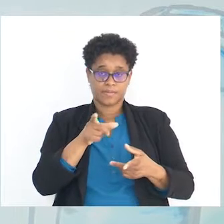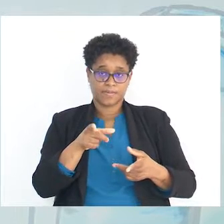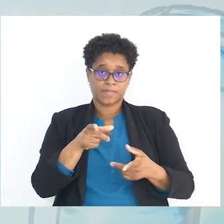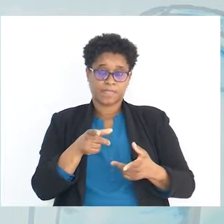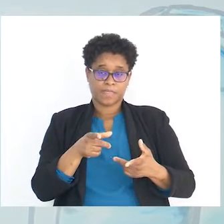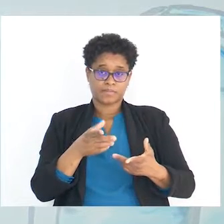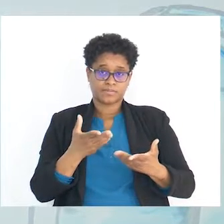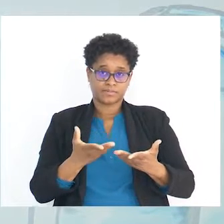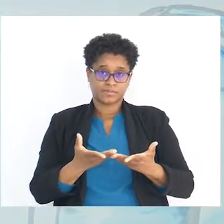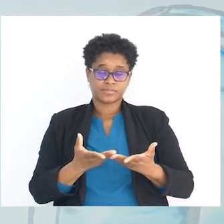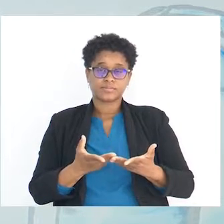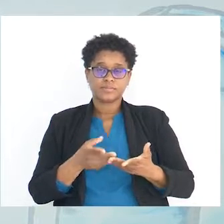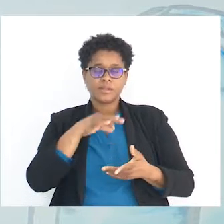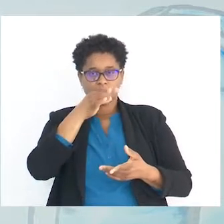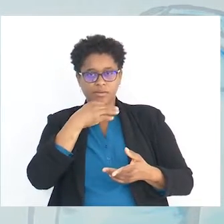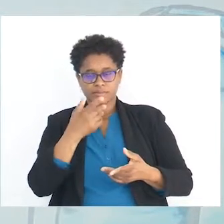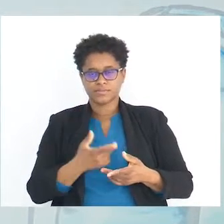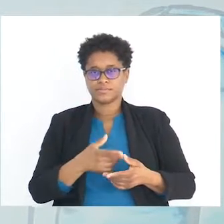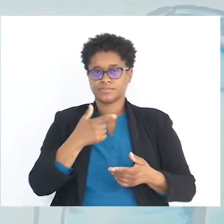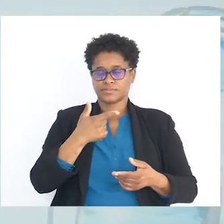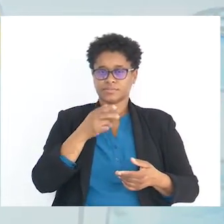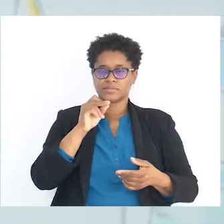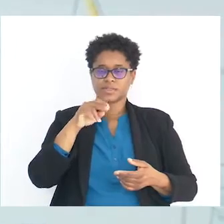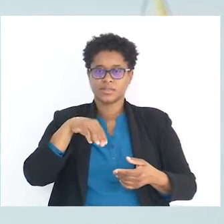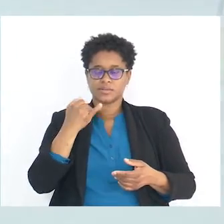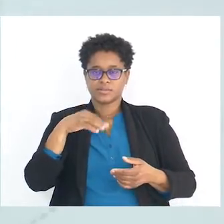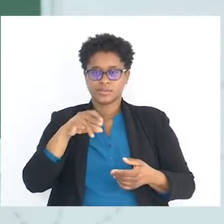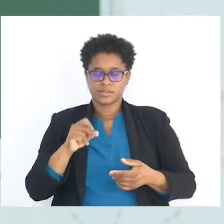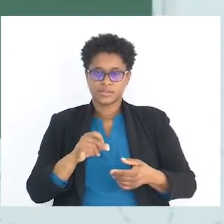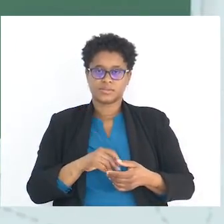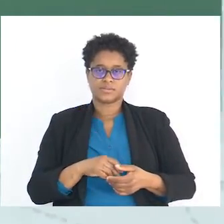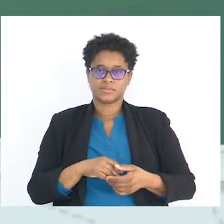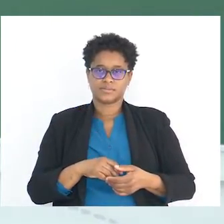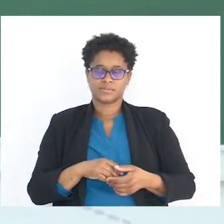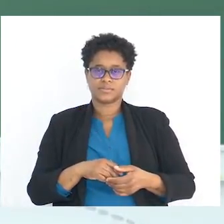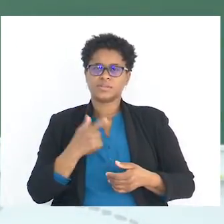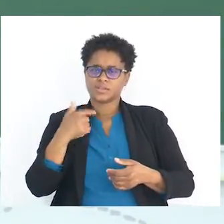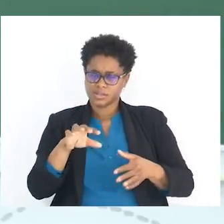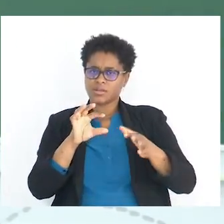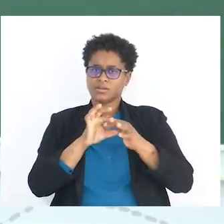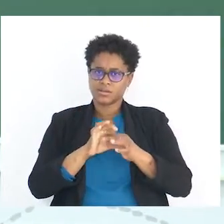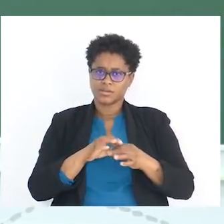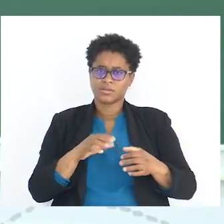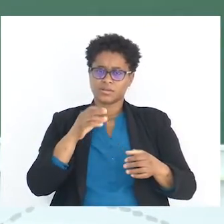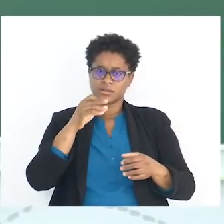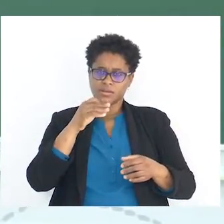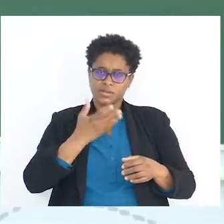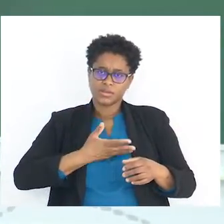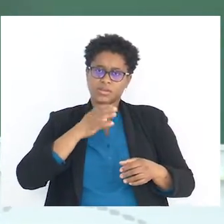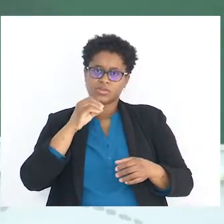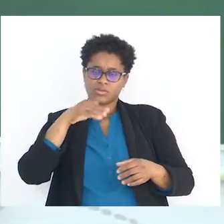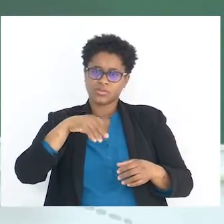Fala da dopamina, que está relacionada à